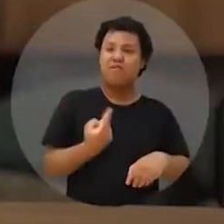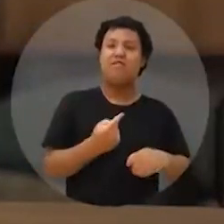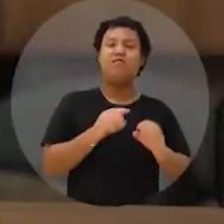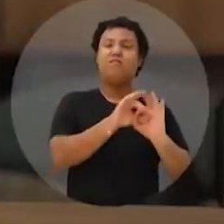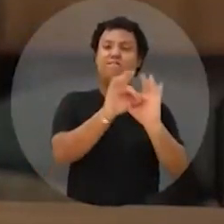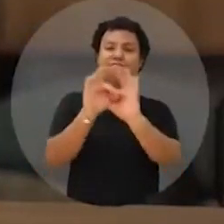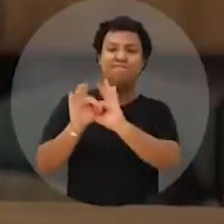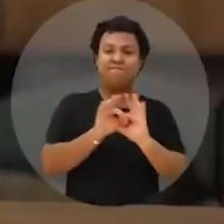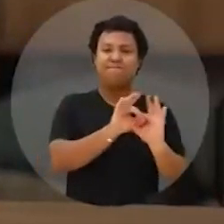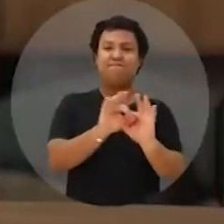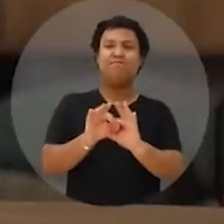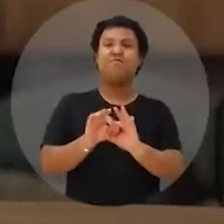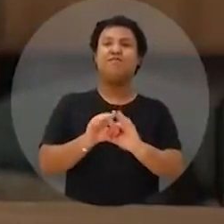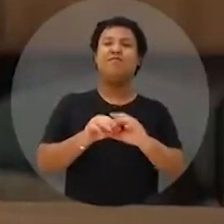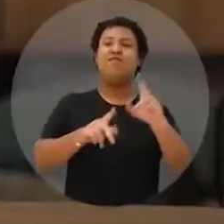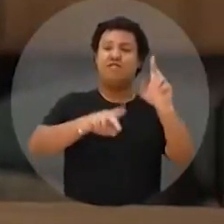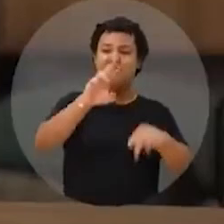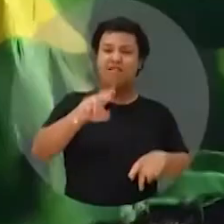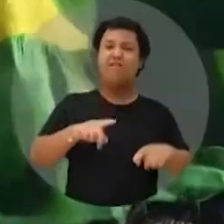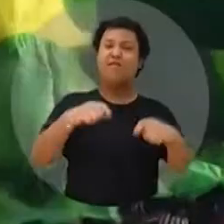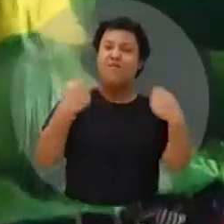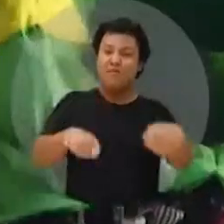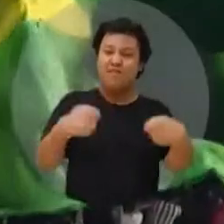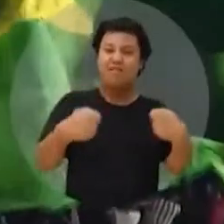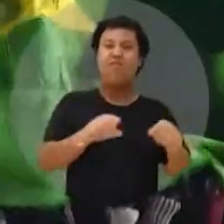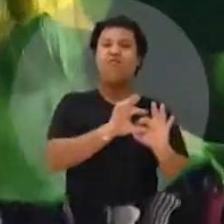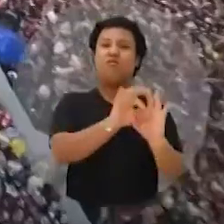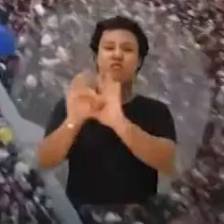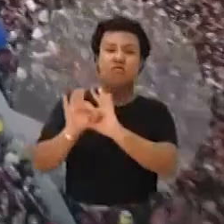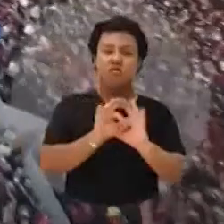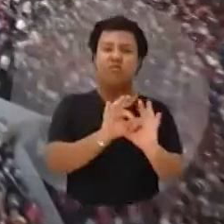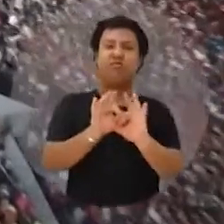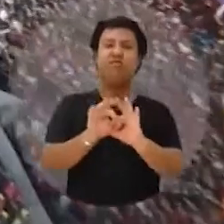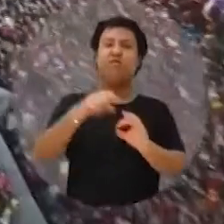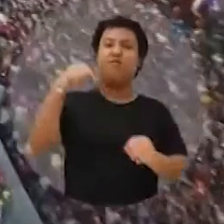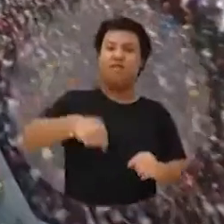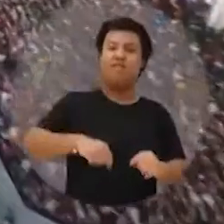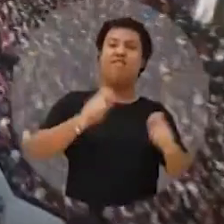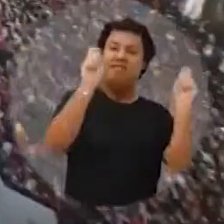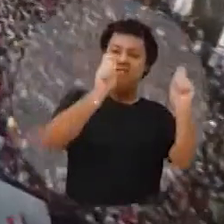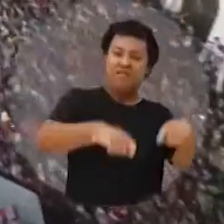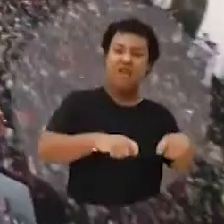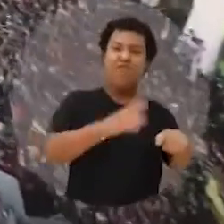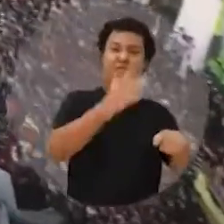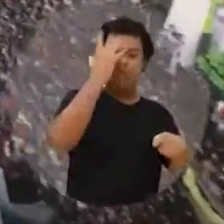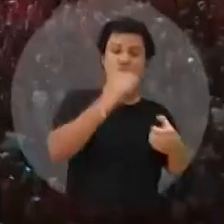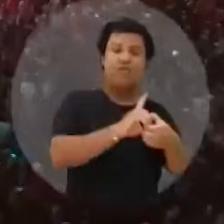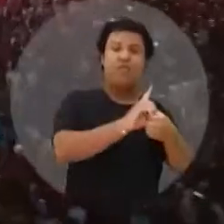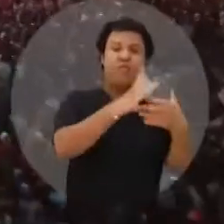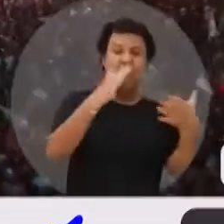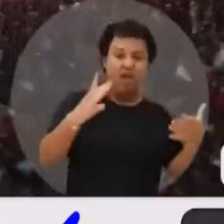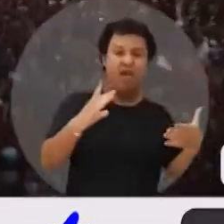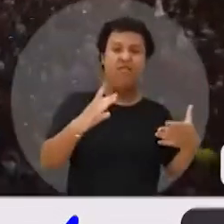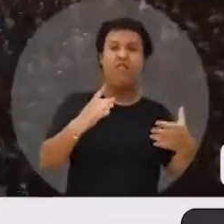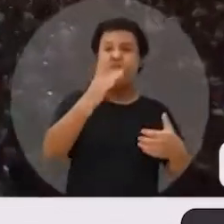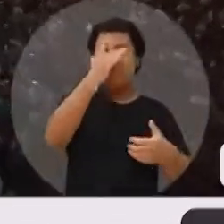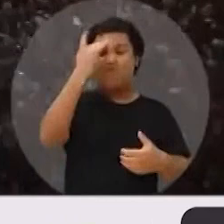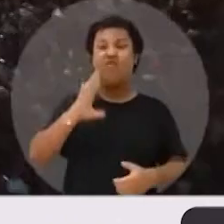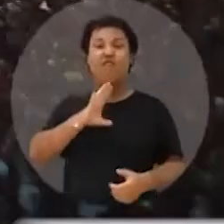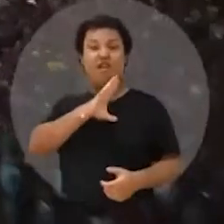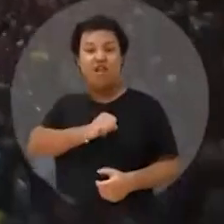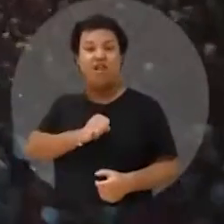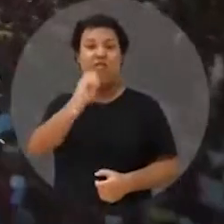unir acima das diferenças. Do nosso lado tem lugar para todos os democratas, os